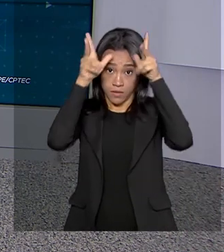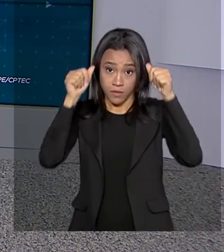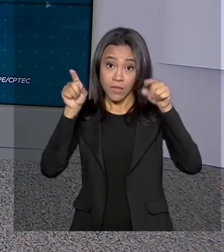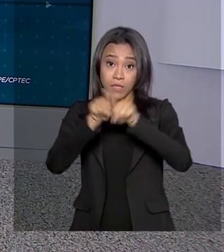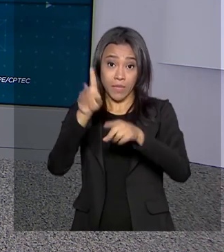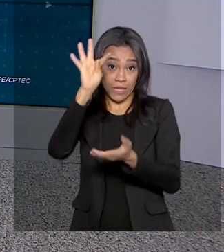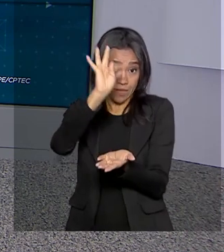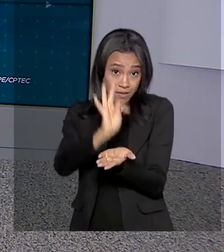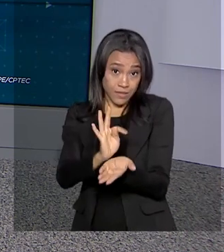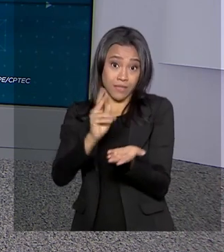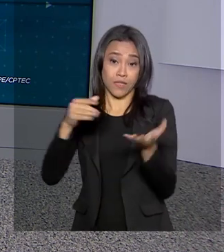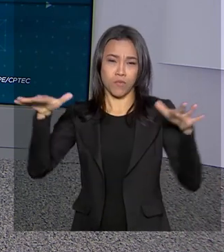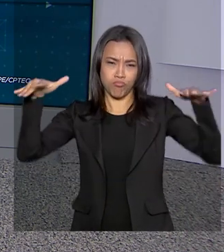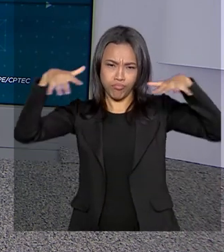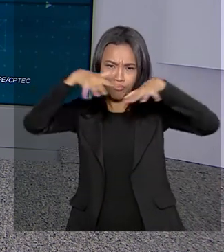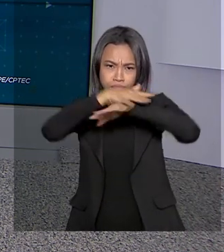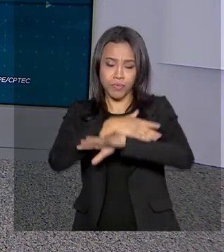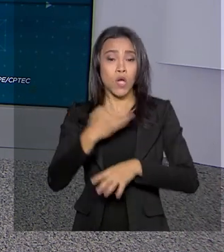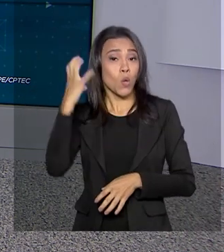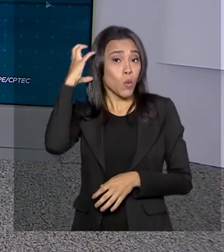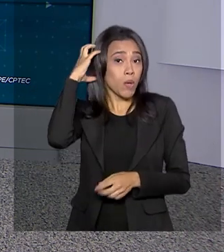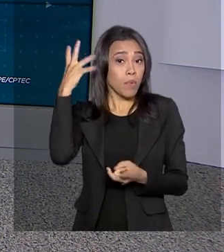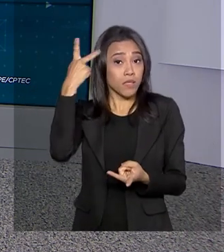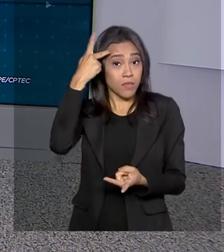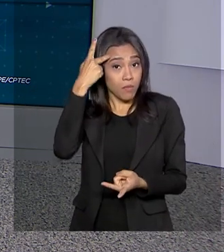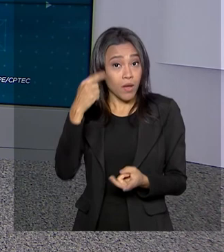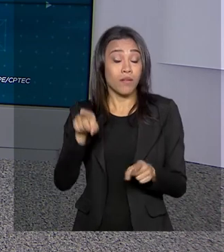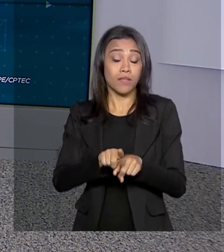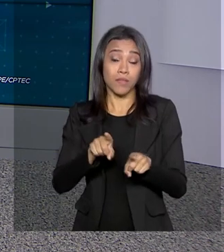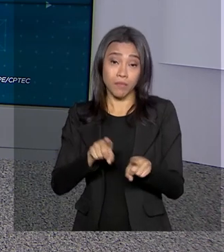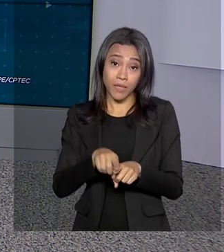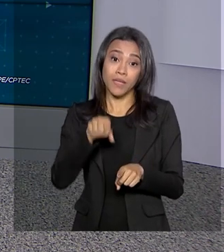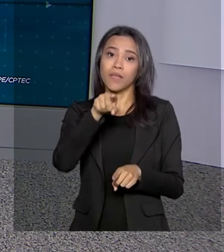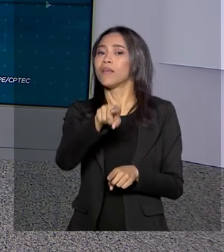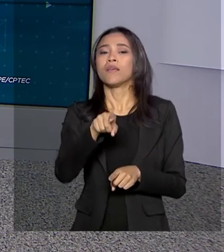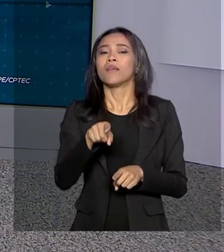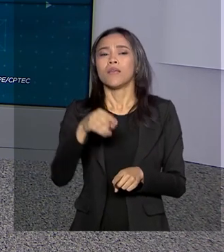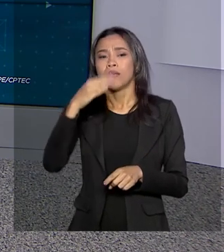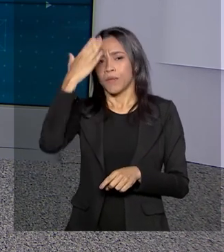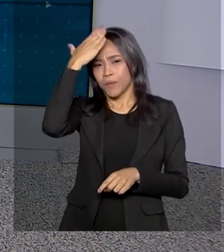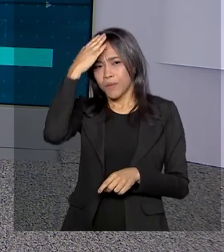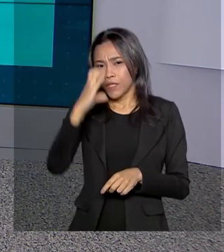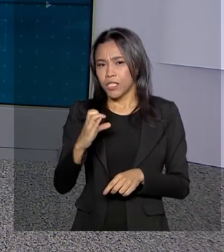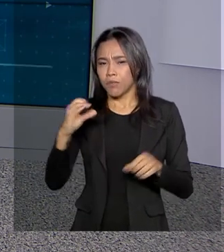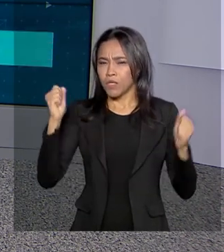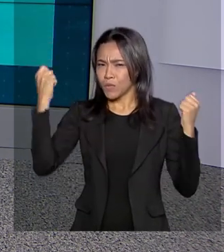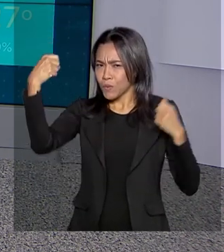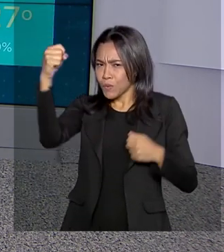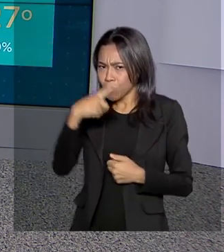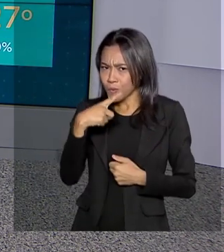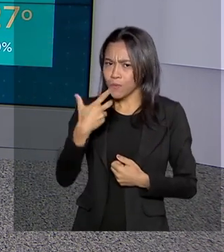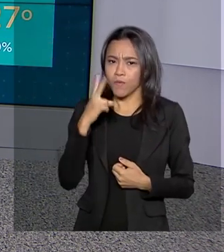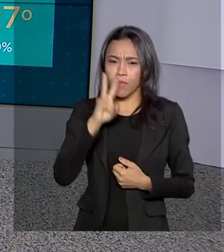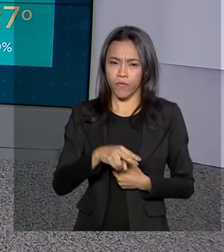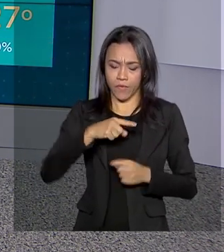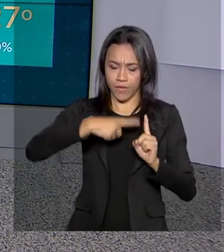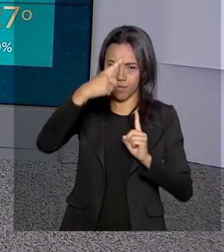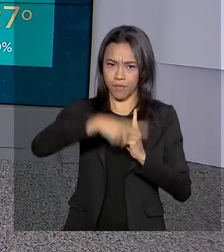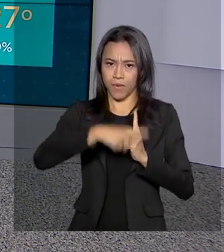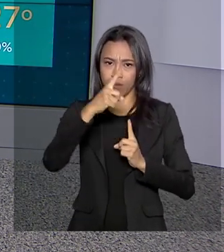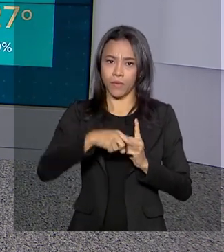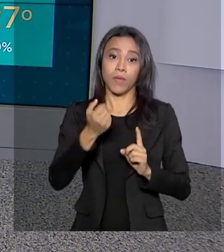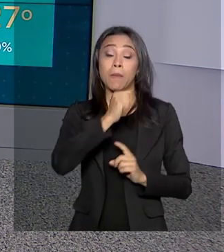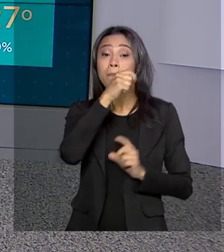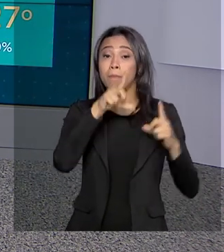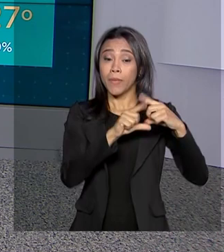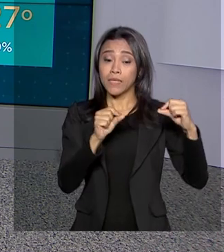nublado. Em Cuiabá, São Paulo e Curitiba, predomínio de sol. Vamos às temperaturas. Em Brasília,